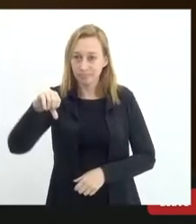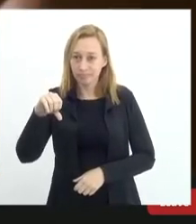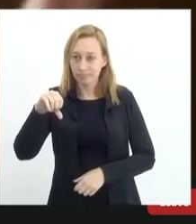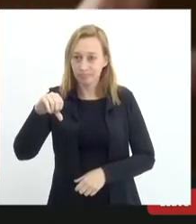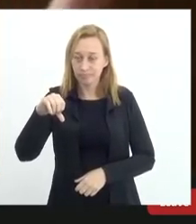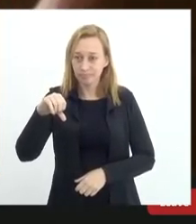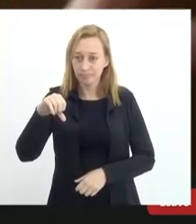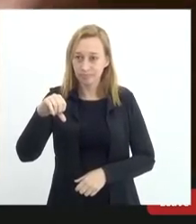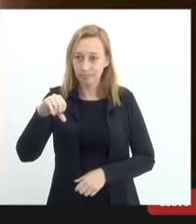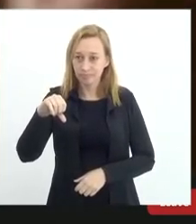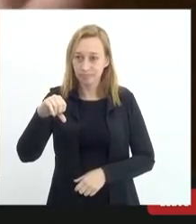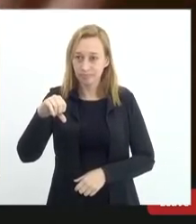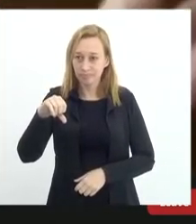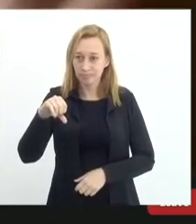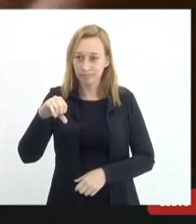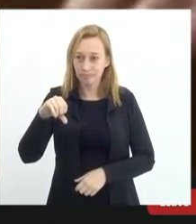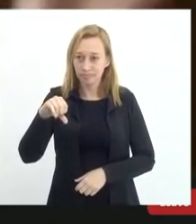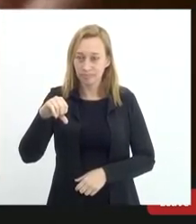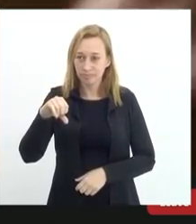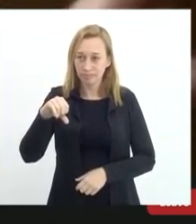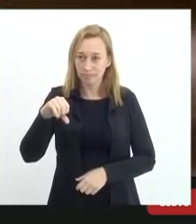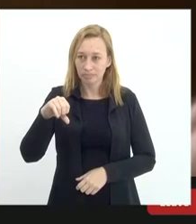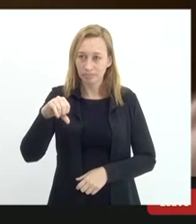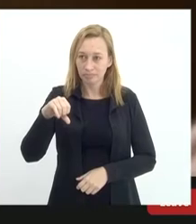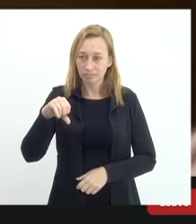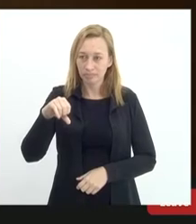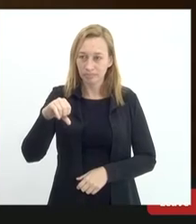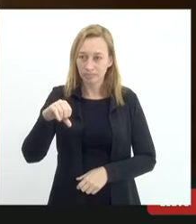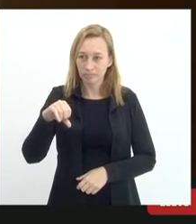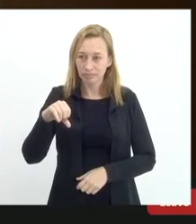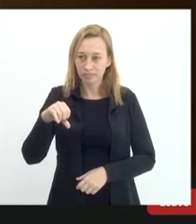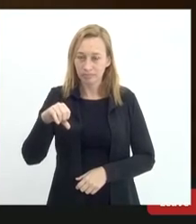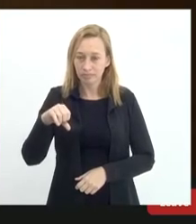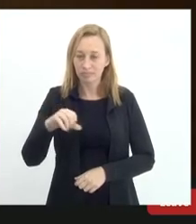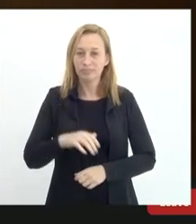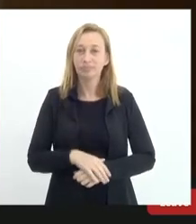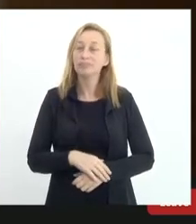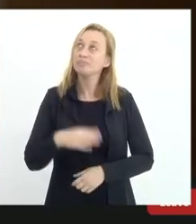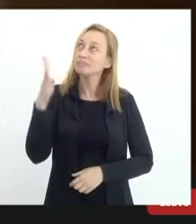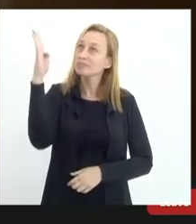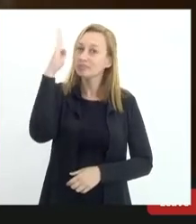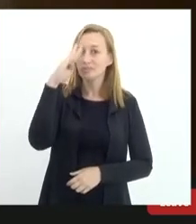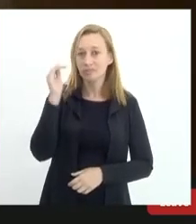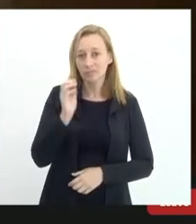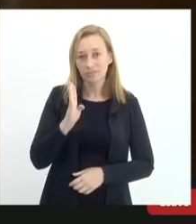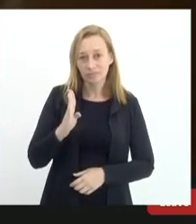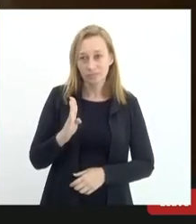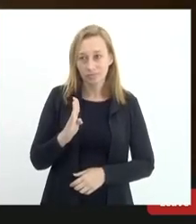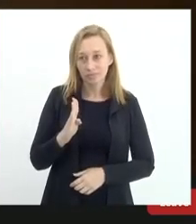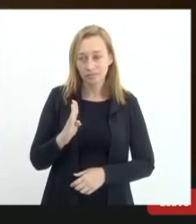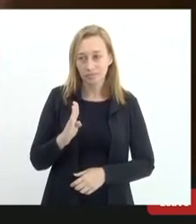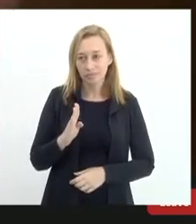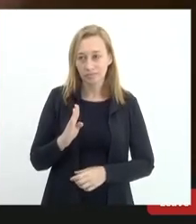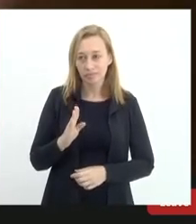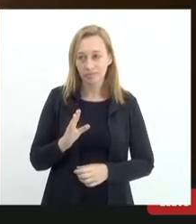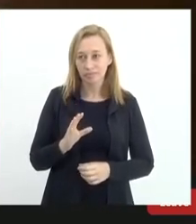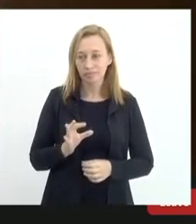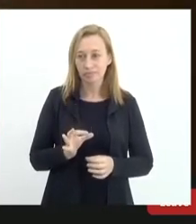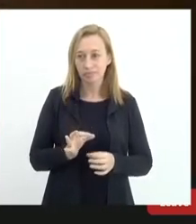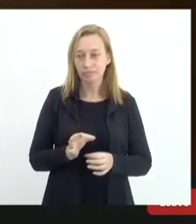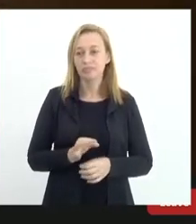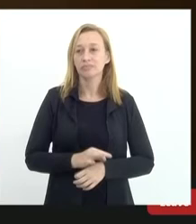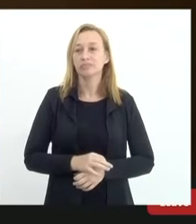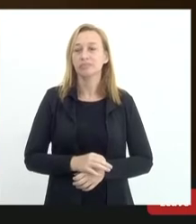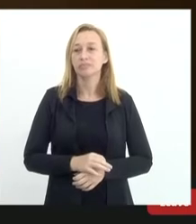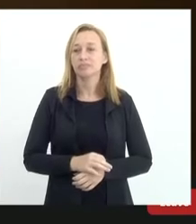vou falar desde 2019, o Brasil de transplantes não aparentados, ele